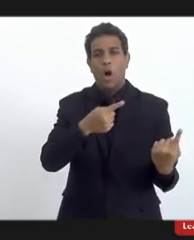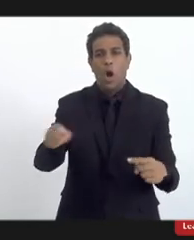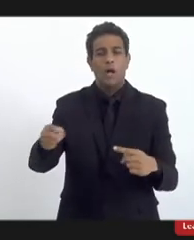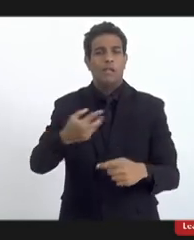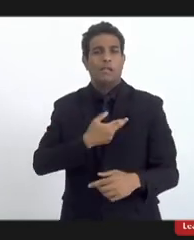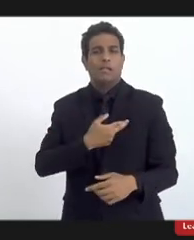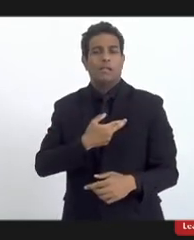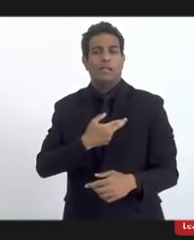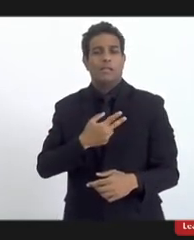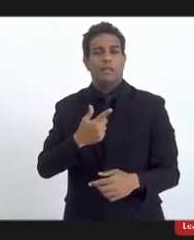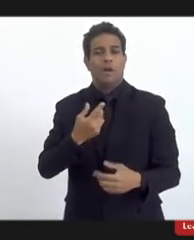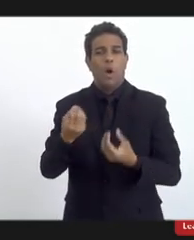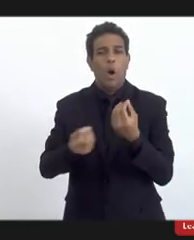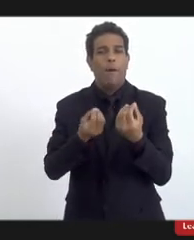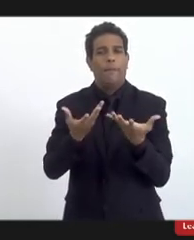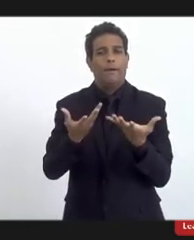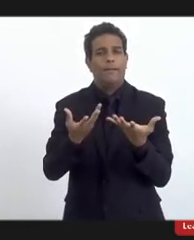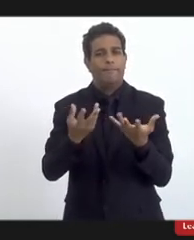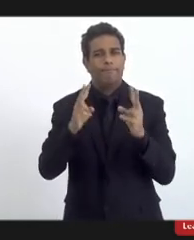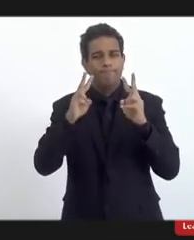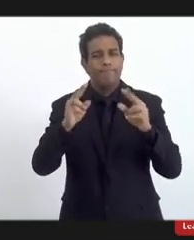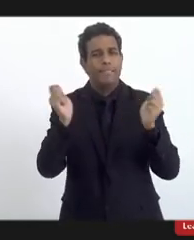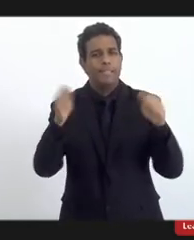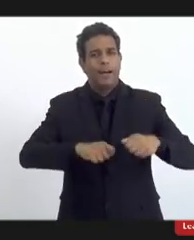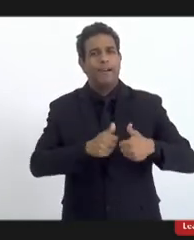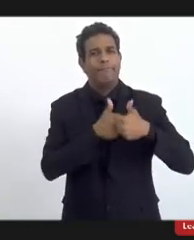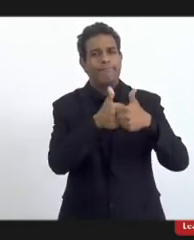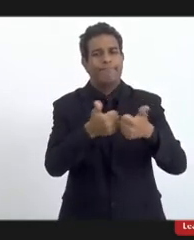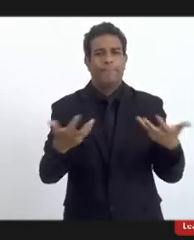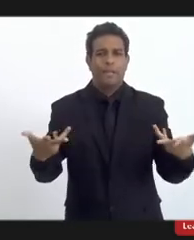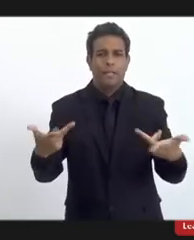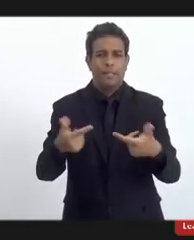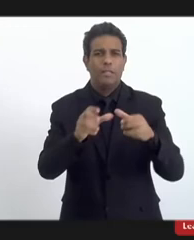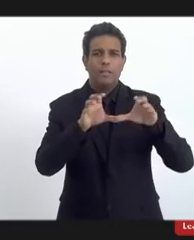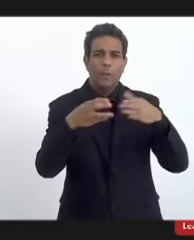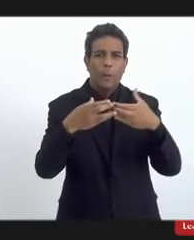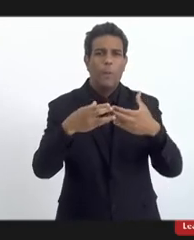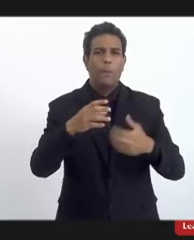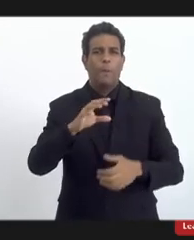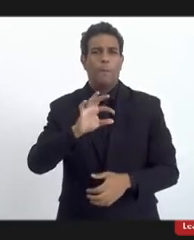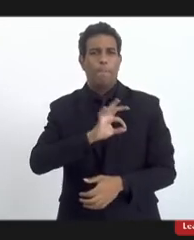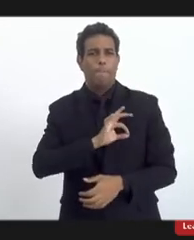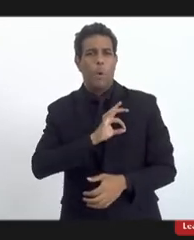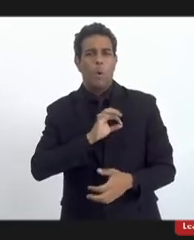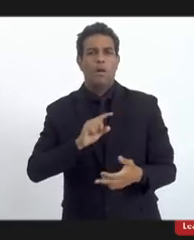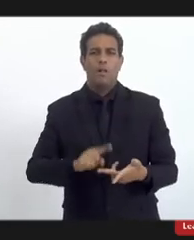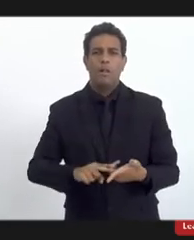Intolerância, que funciona muito bem, funciona muito bem. O grupo de policiais, a gente,